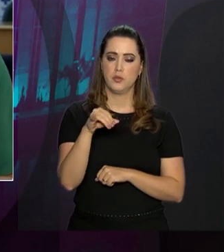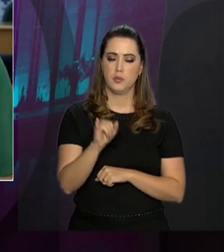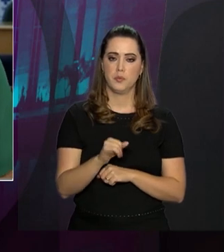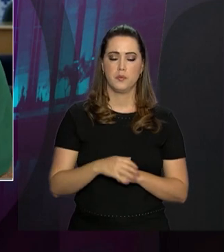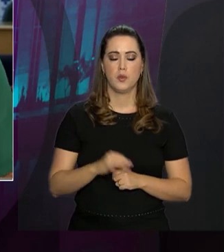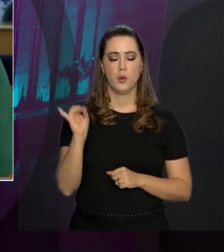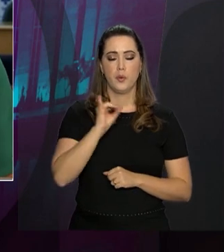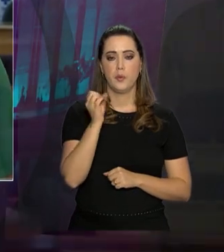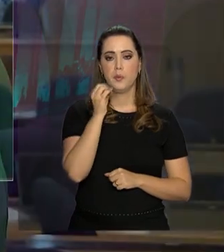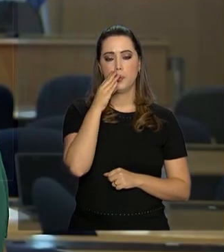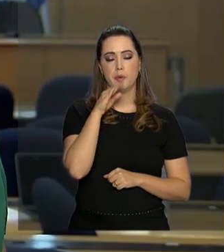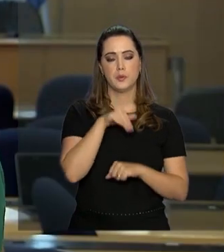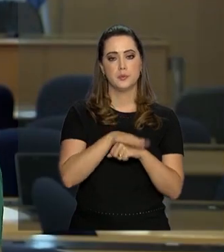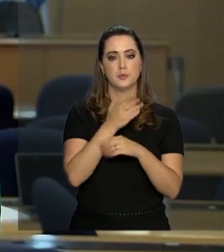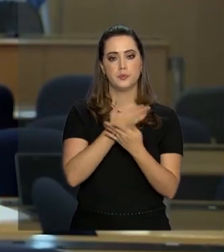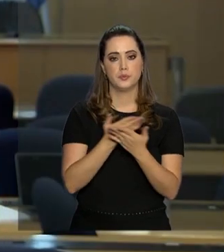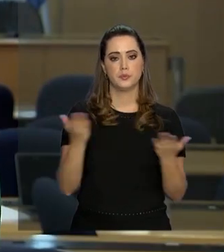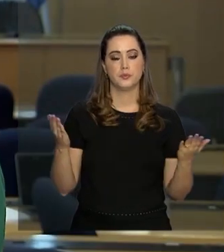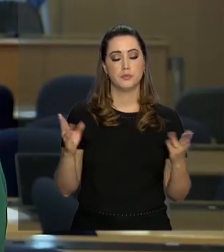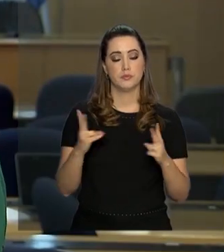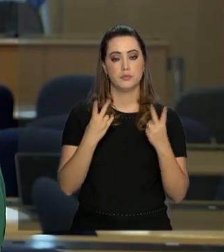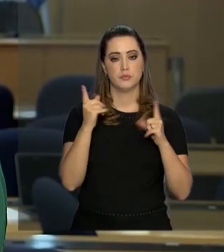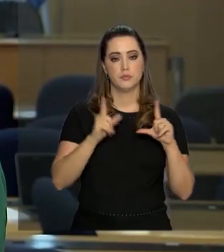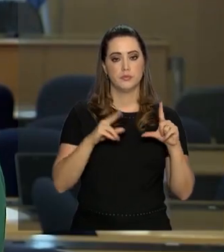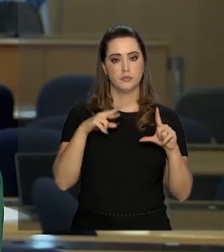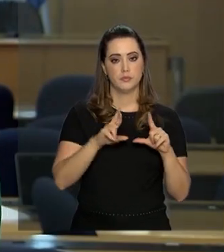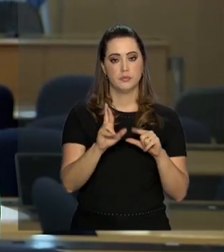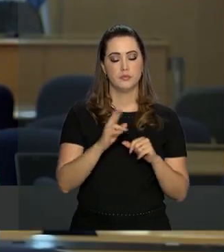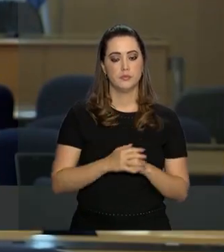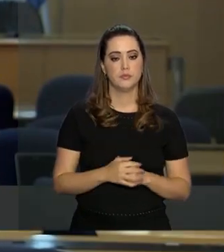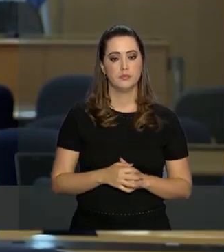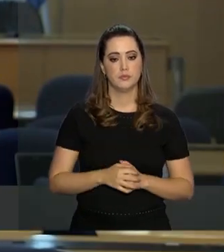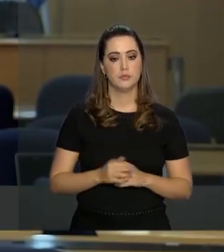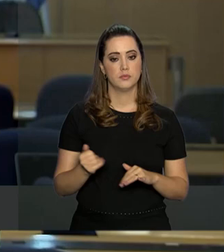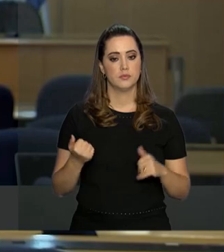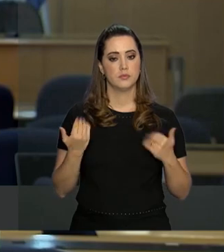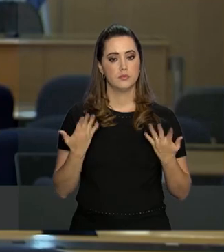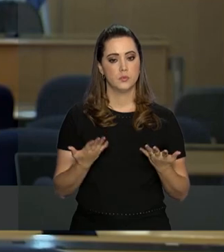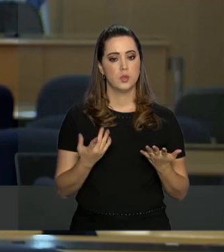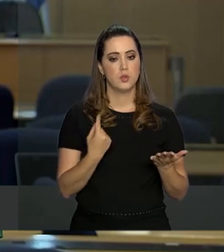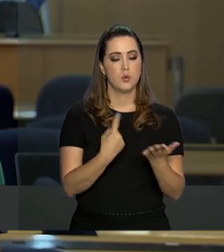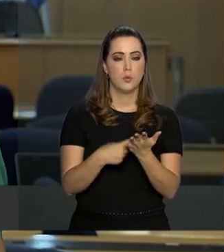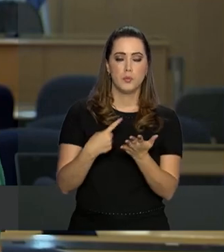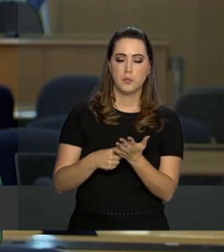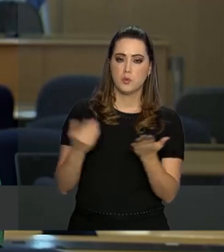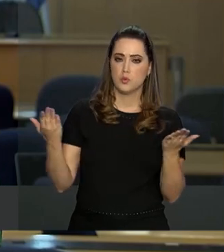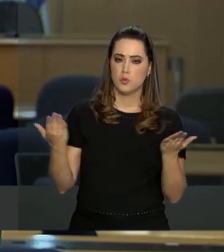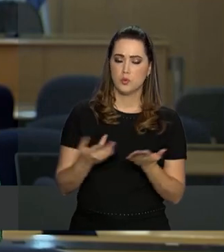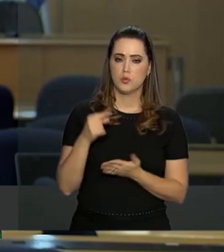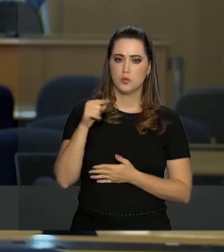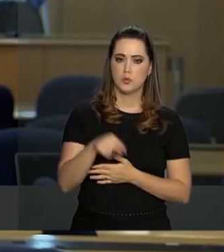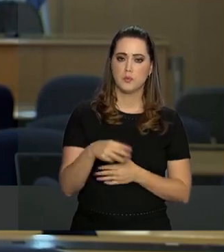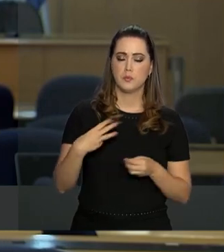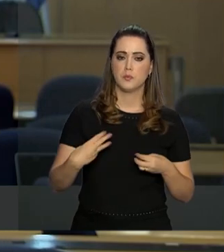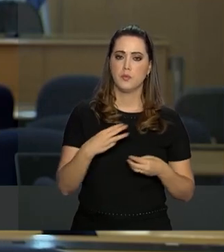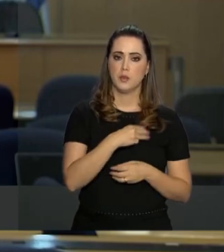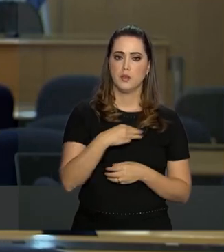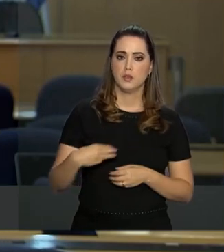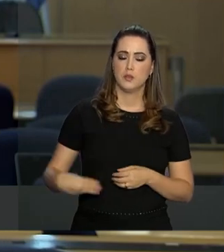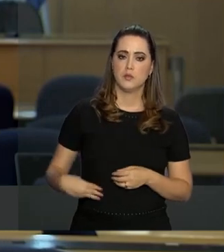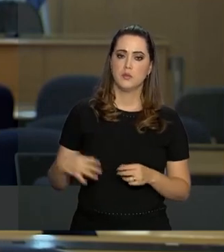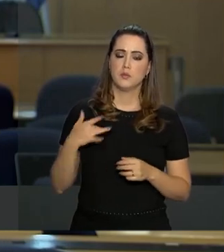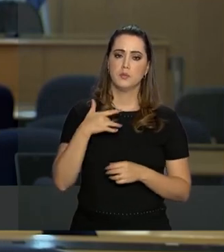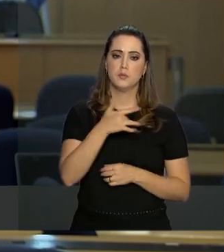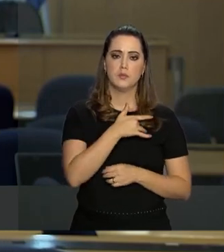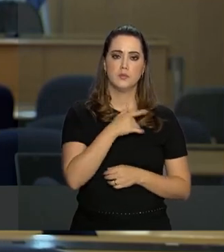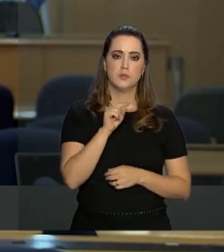Oi, Maurício. Boa noite para você, boa noite a todos que acompanham a TV NBR. Olha, foi firmado hoje aqui no Ministério da Saúde, onde eu